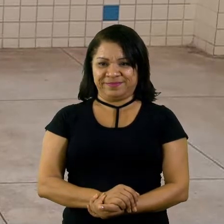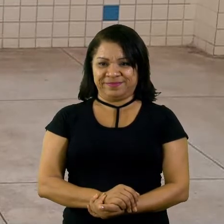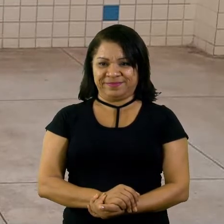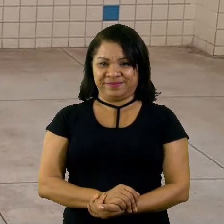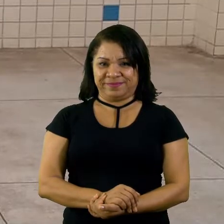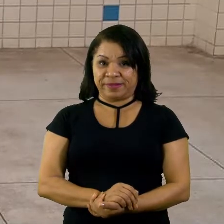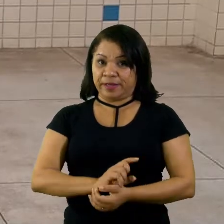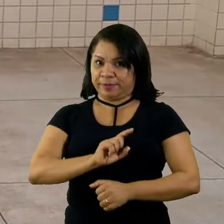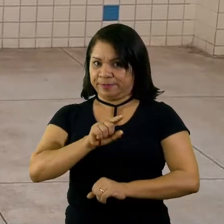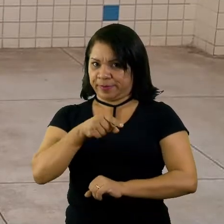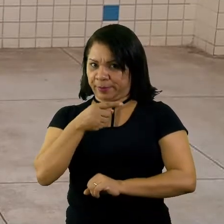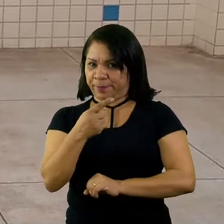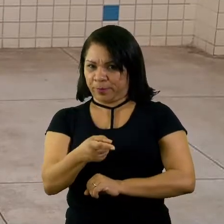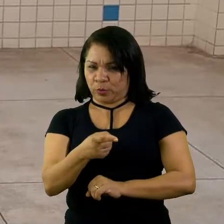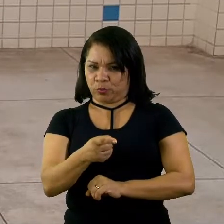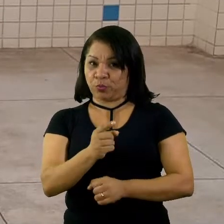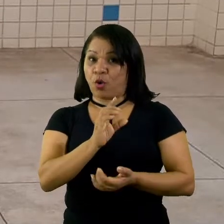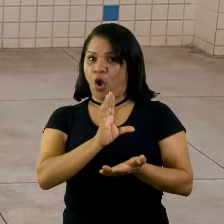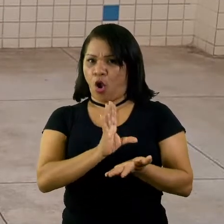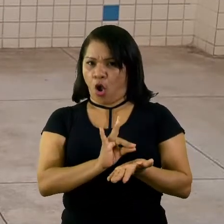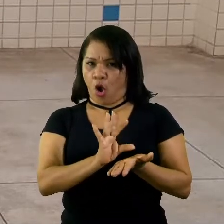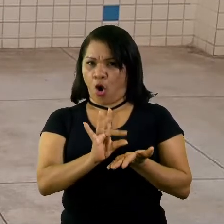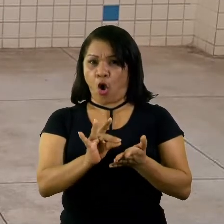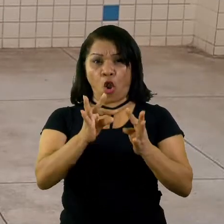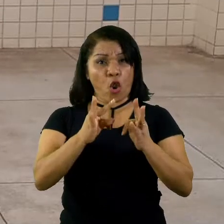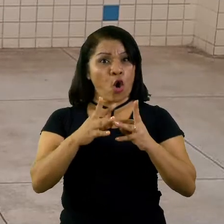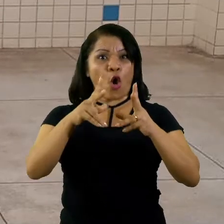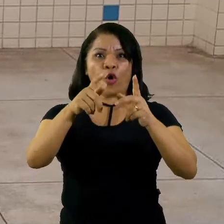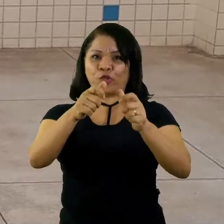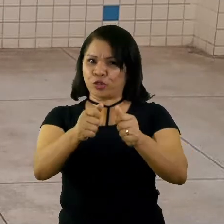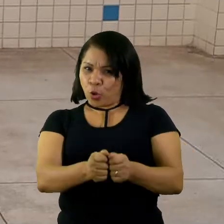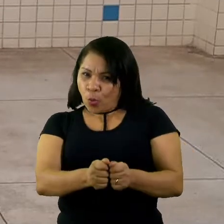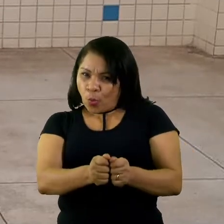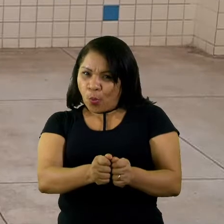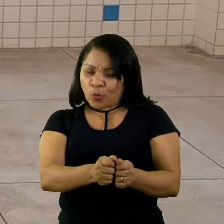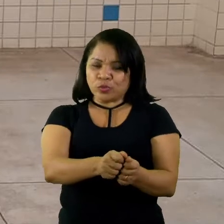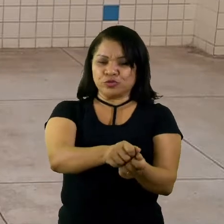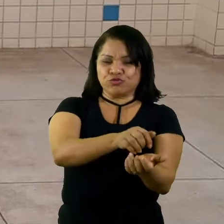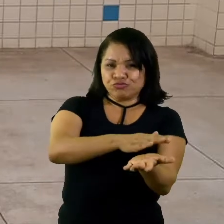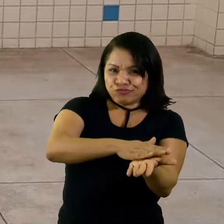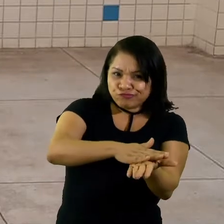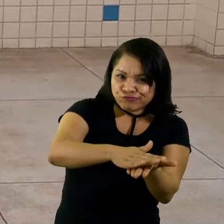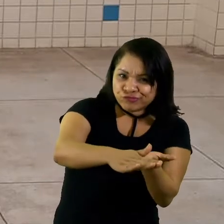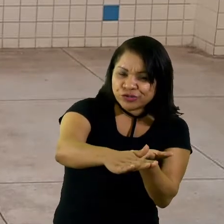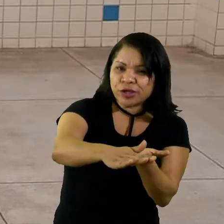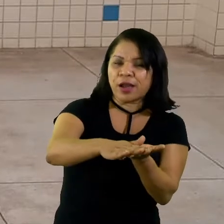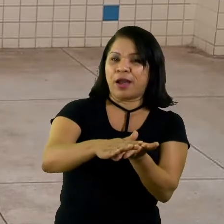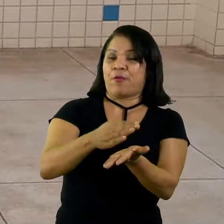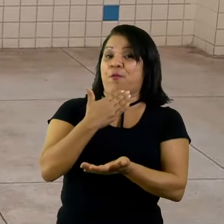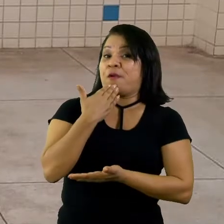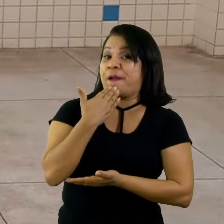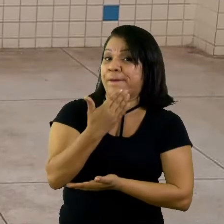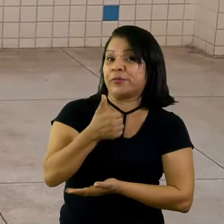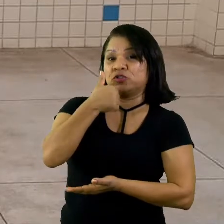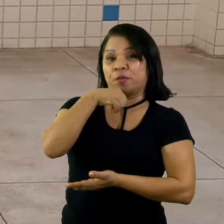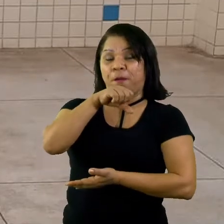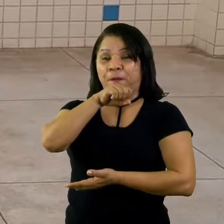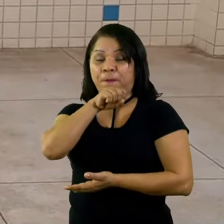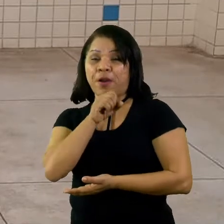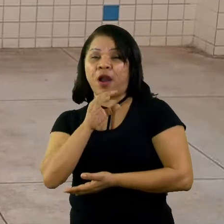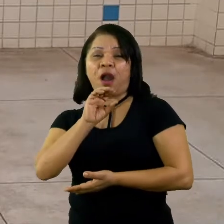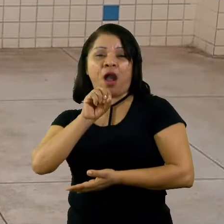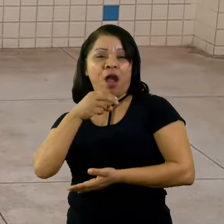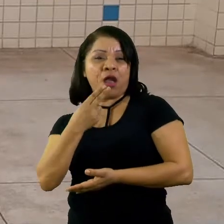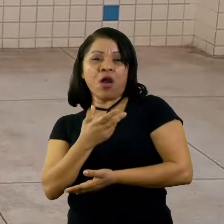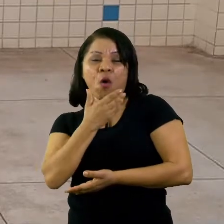Depois que você colou todas as metades no chão, você vai pedir agora para a mamãe, ou para o papai, ou para o